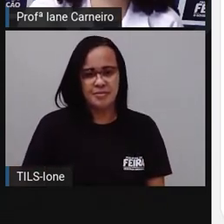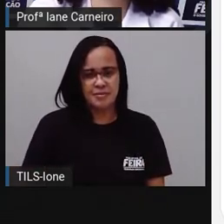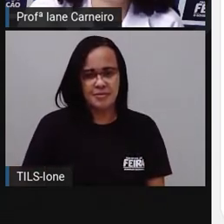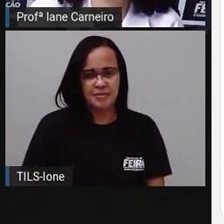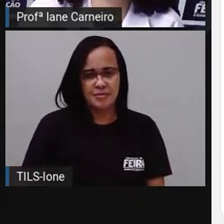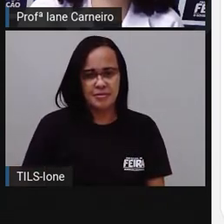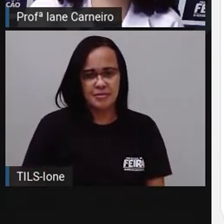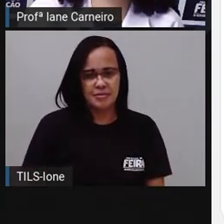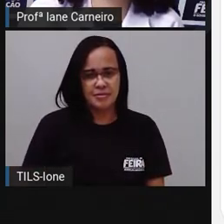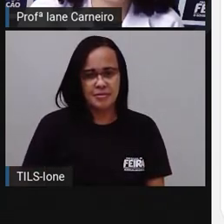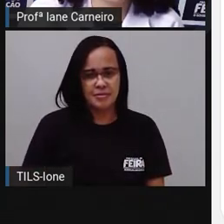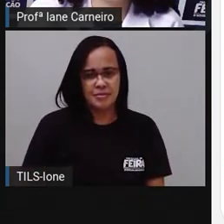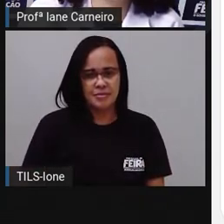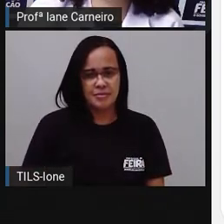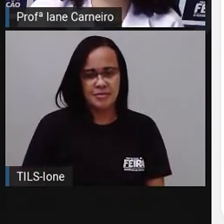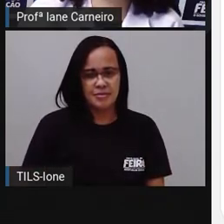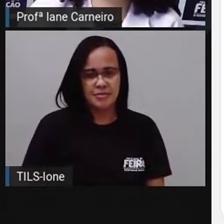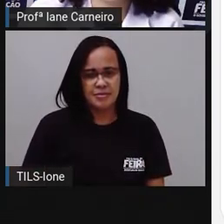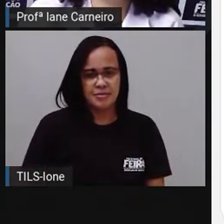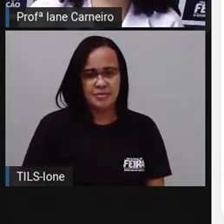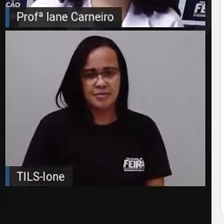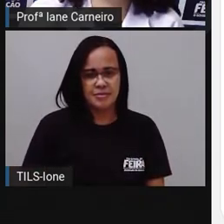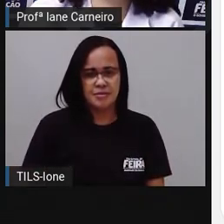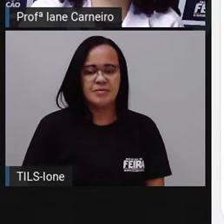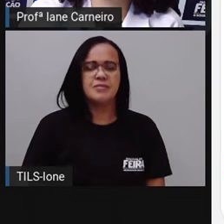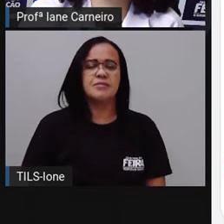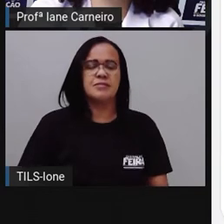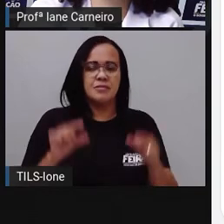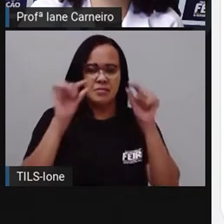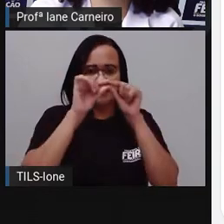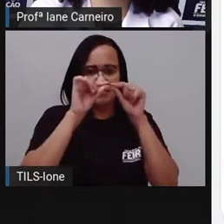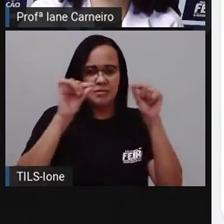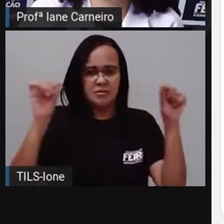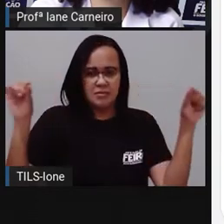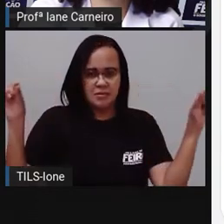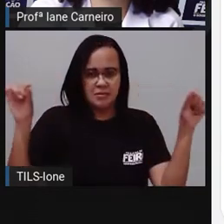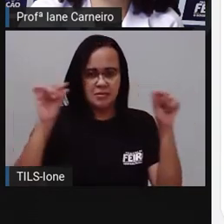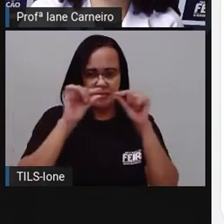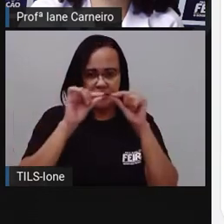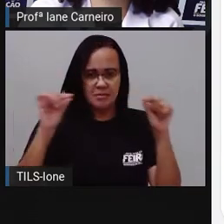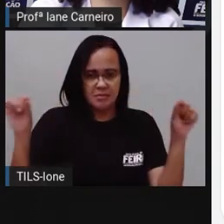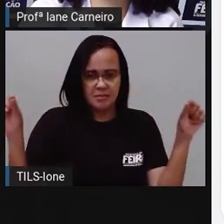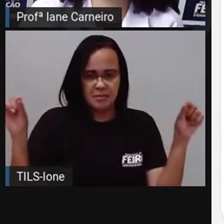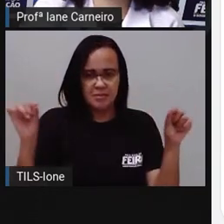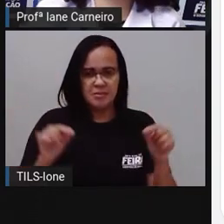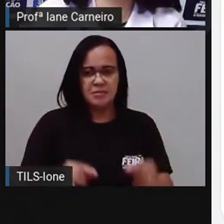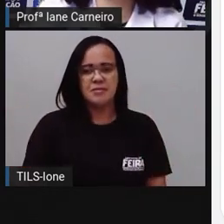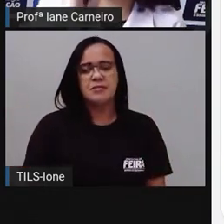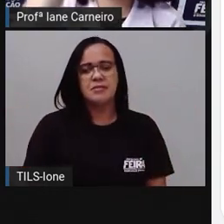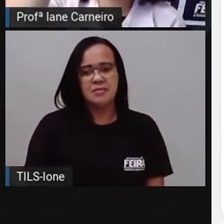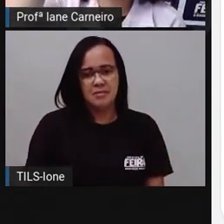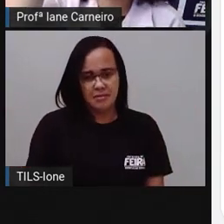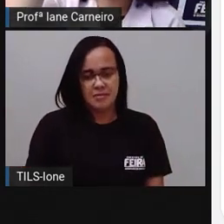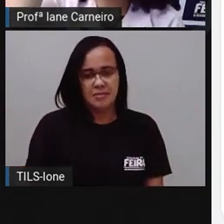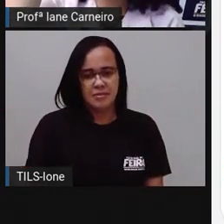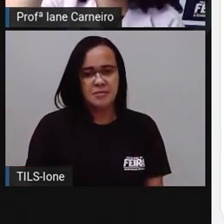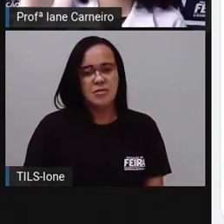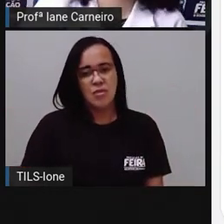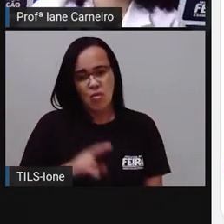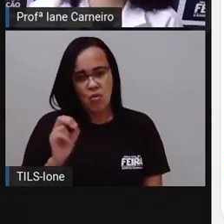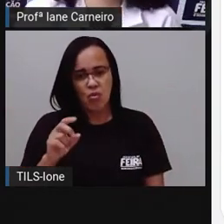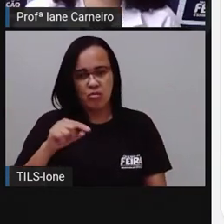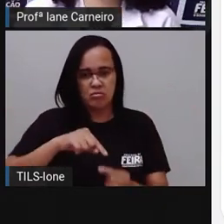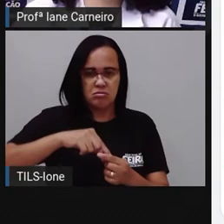na horizontal, na vertical, perdão, ó, uma linha na vertical, que é uma linha em pé, tá certo?